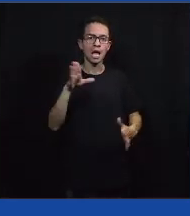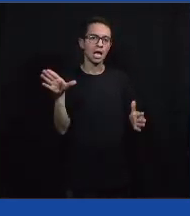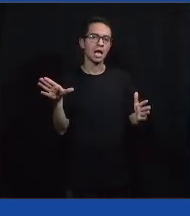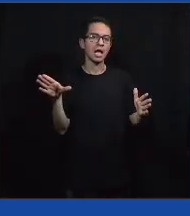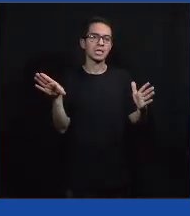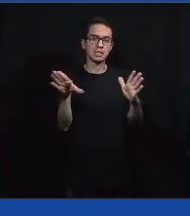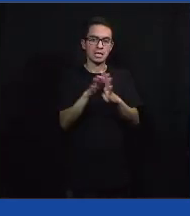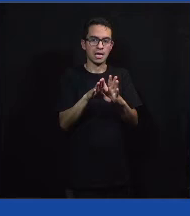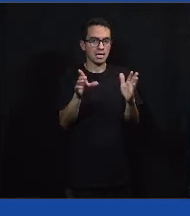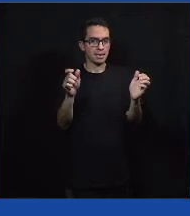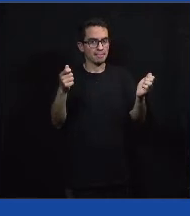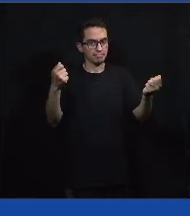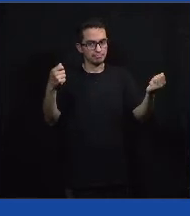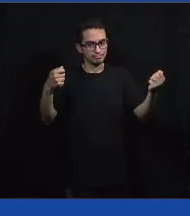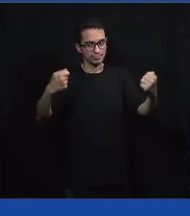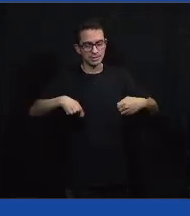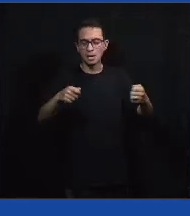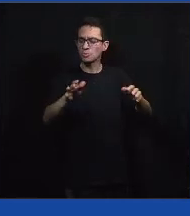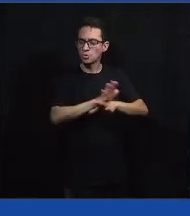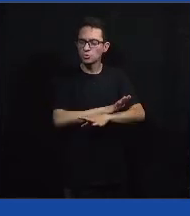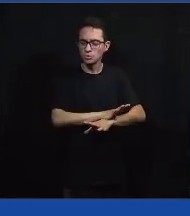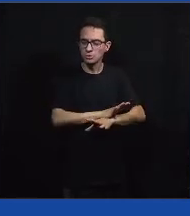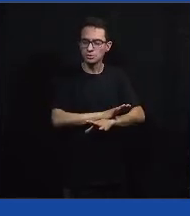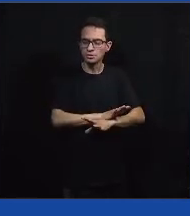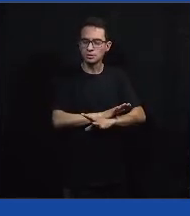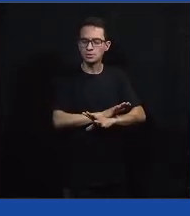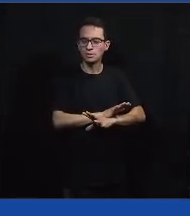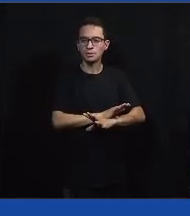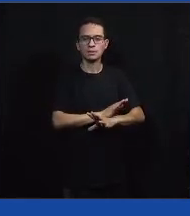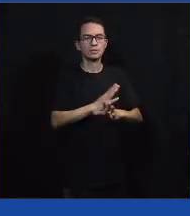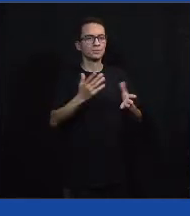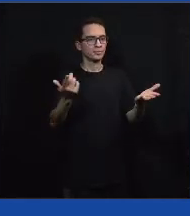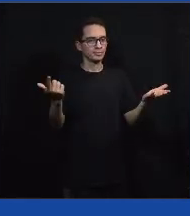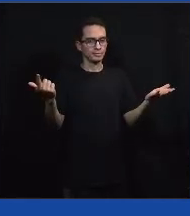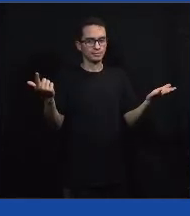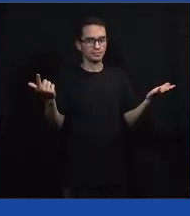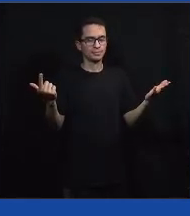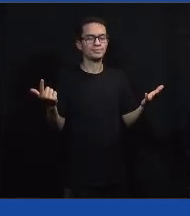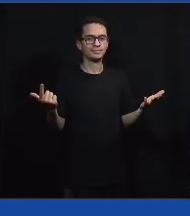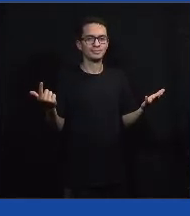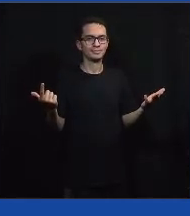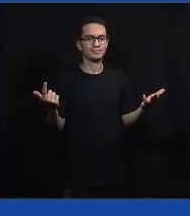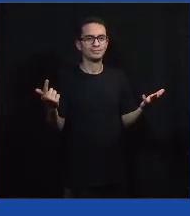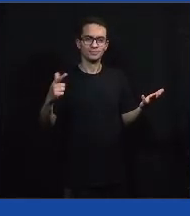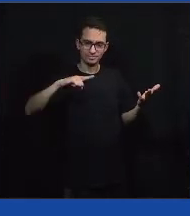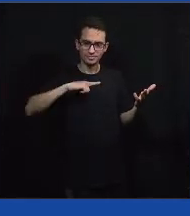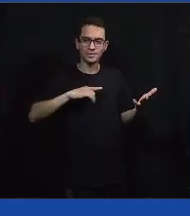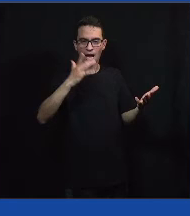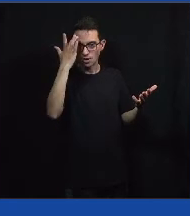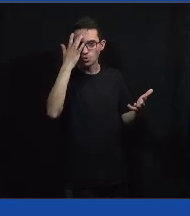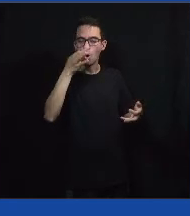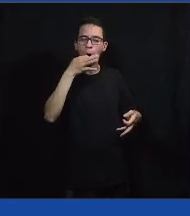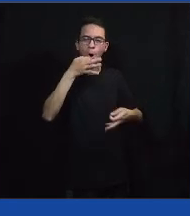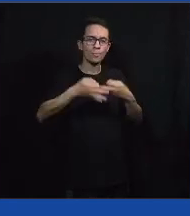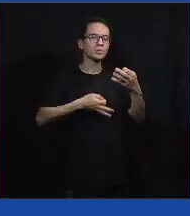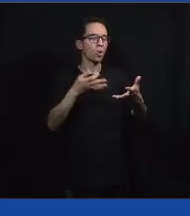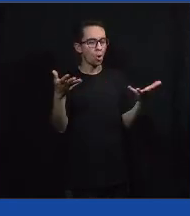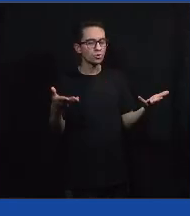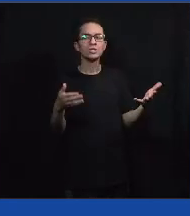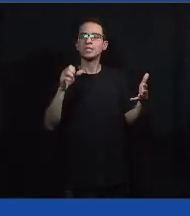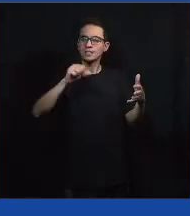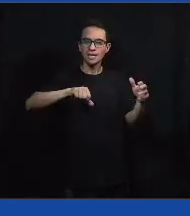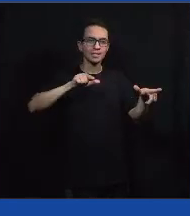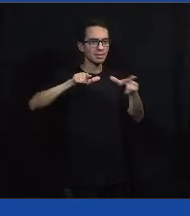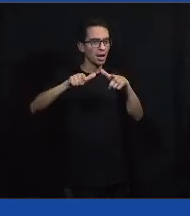porque senão não tem educação. Eu acho que é educação suficiente, vamos dizer assim. Então, eu acho que hoje a gente tem que trabalhar com uma